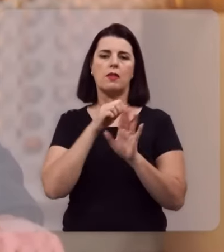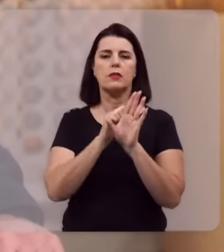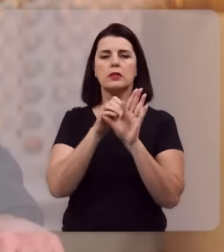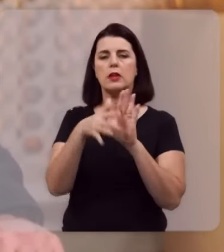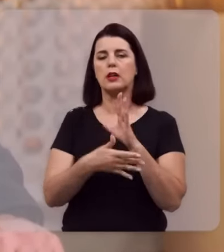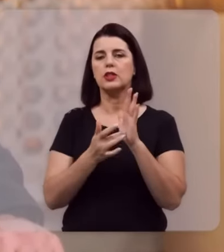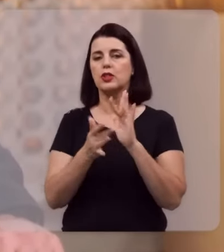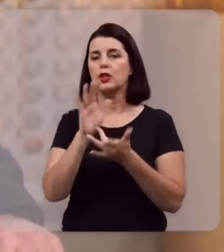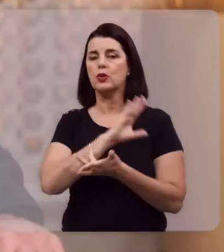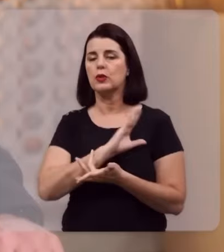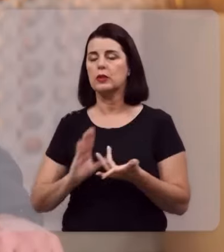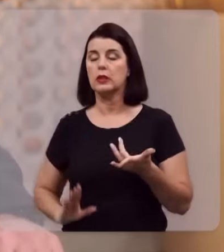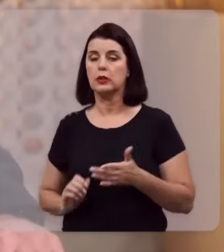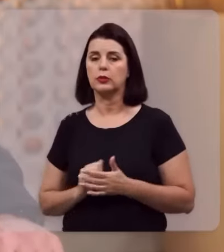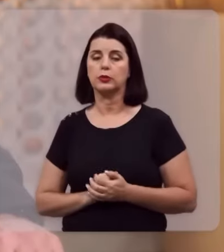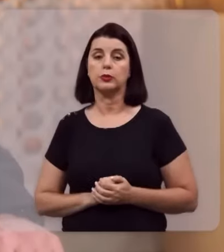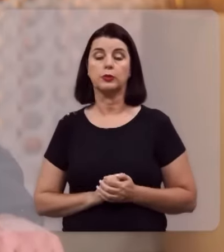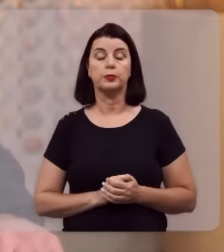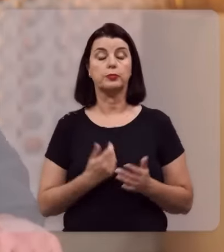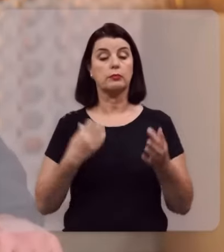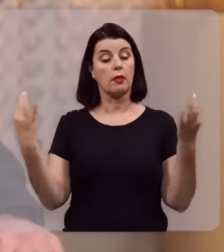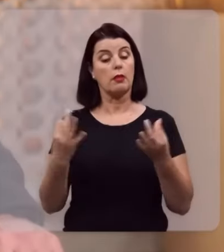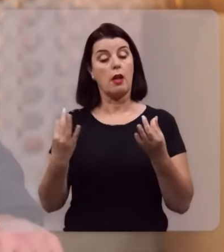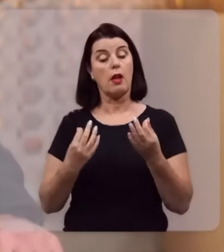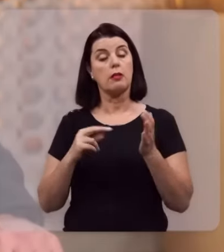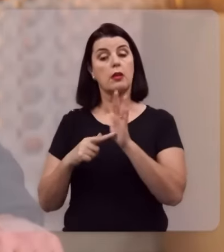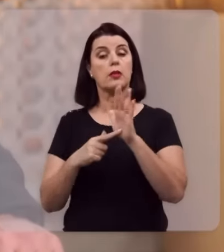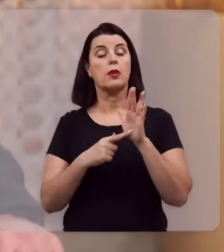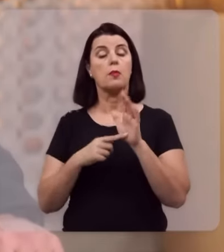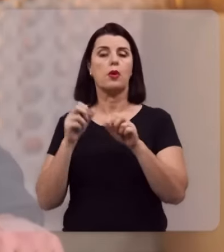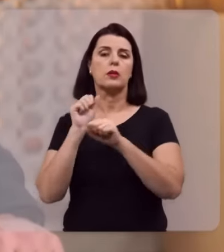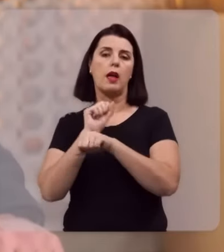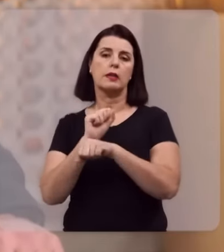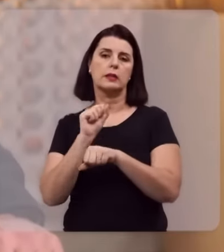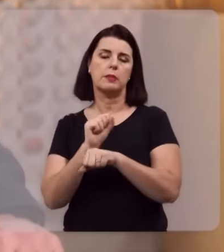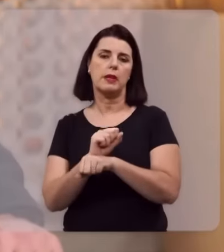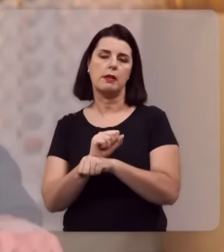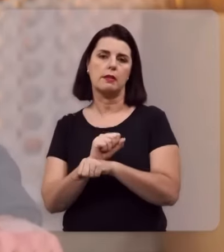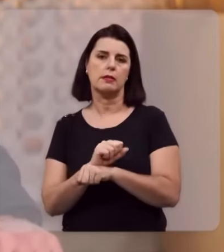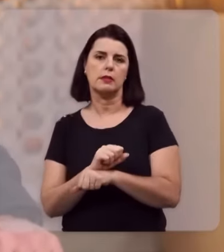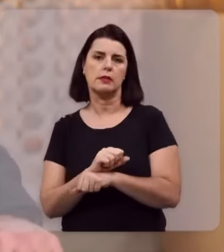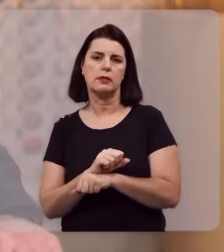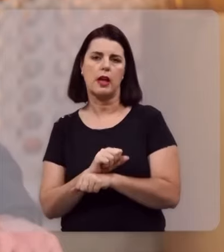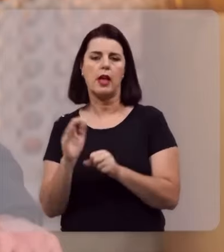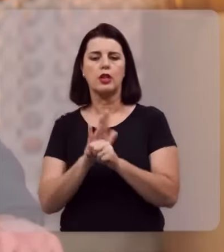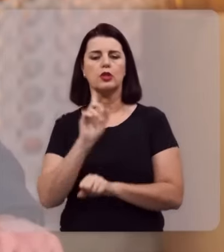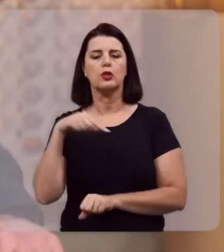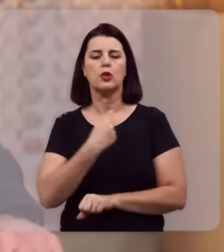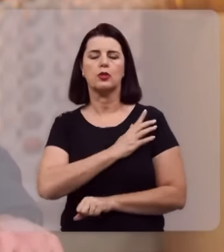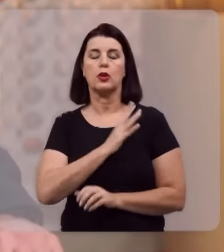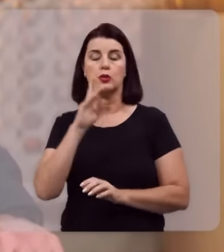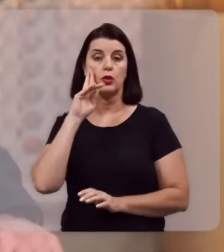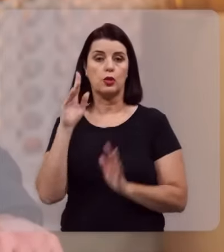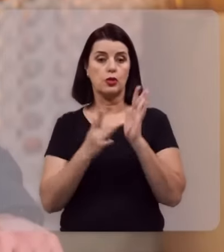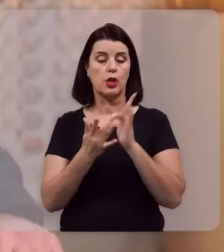e essa certeza que se traduz no dia a dia como esperança, ela toma conta do nosso coração. O Senhor Jesus